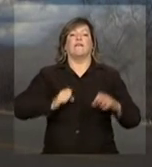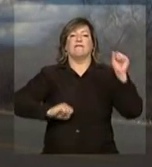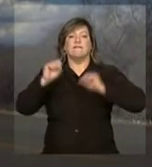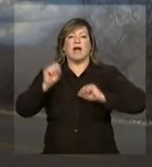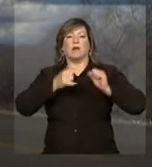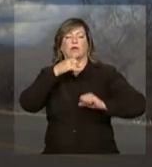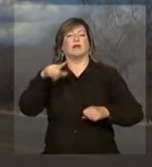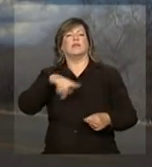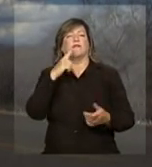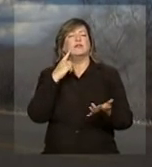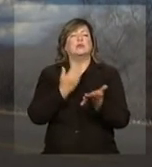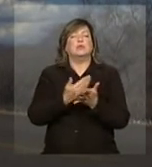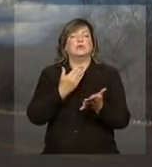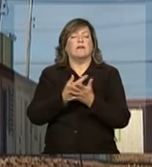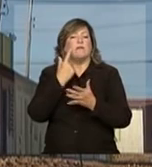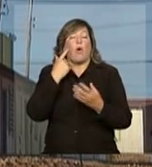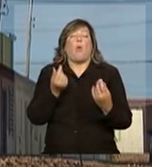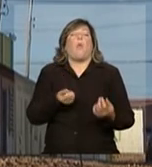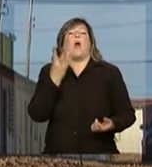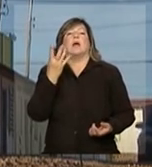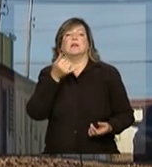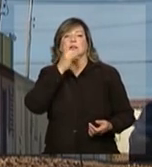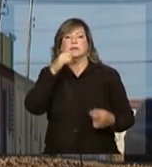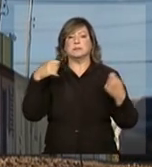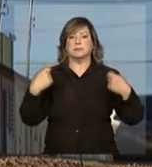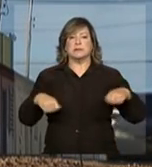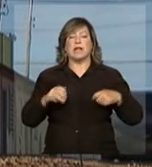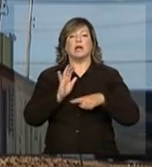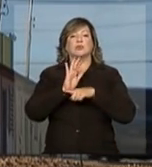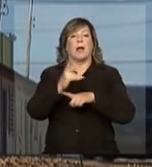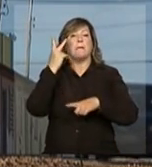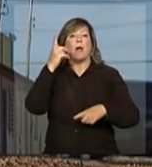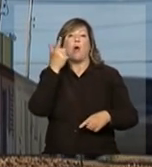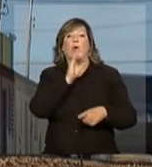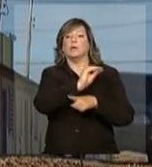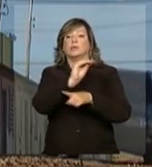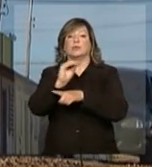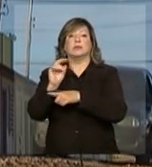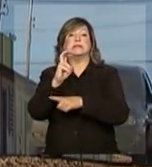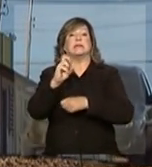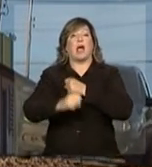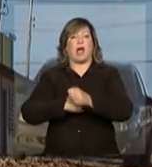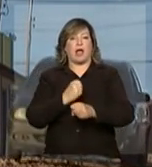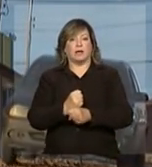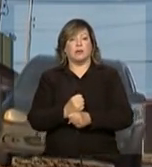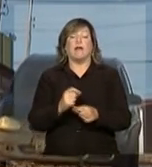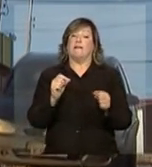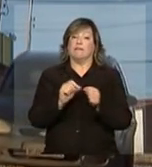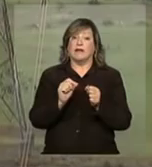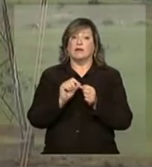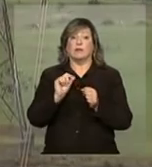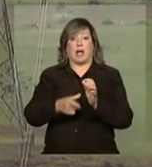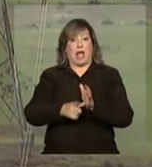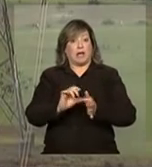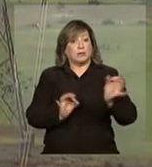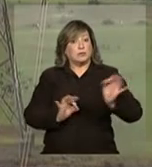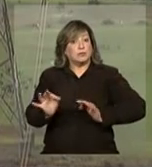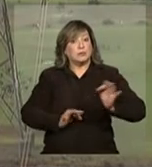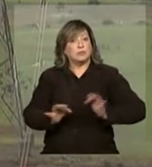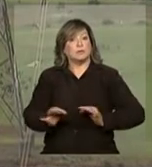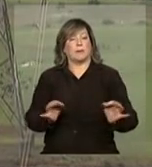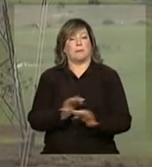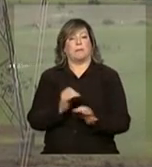energia vai ser necessária para atender o consumidor em cinco anos. E fazem como uma encomenda dessa energia para empresas